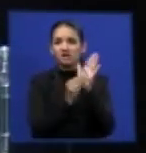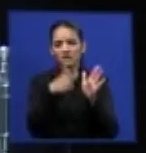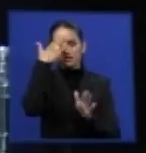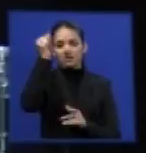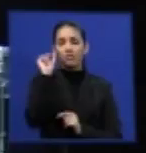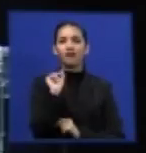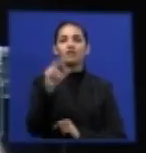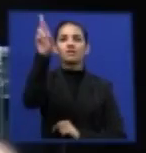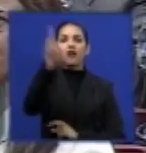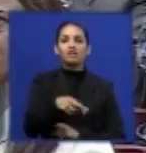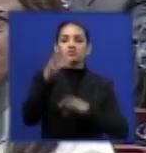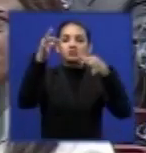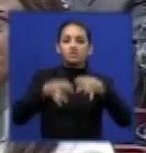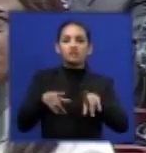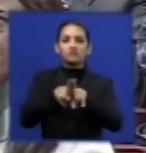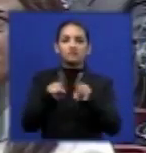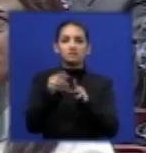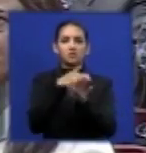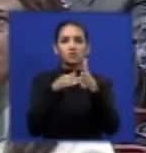programações.